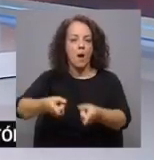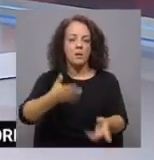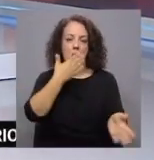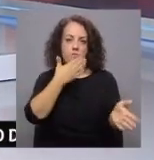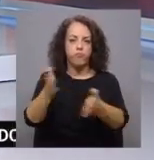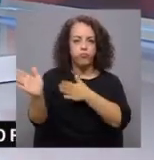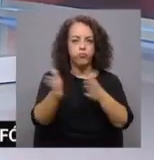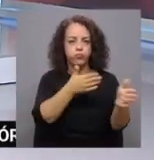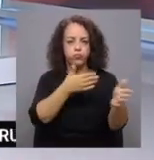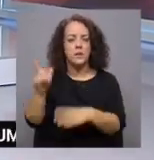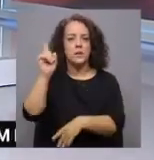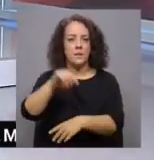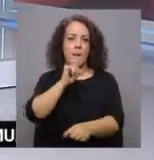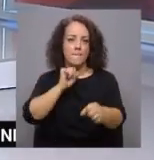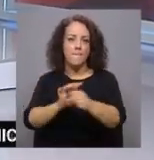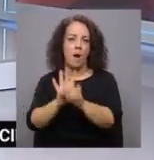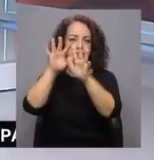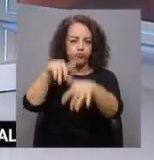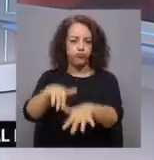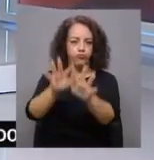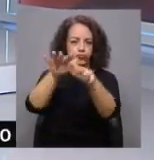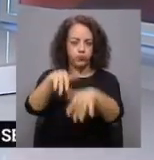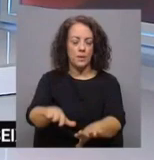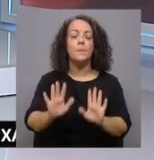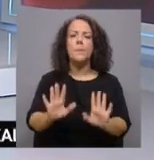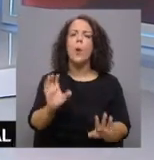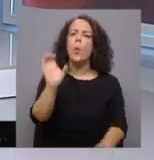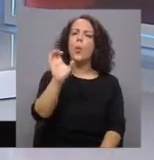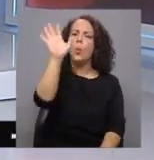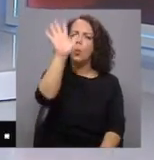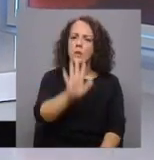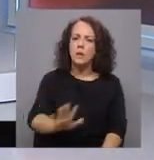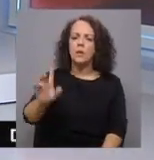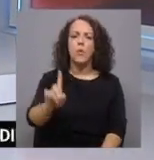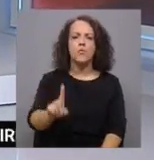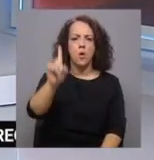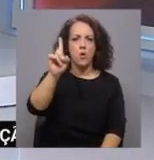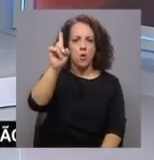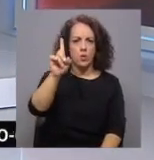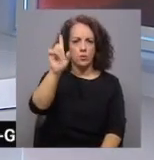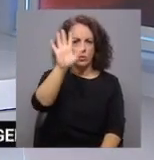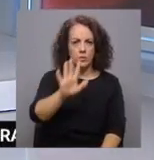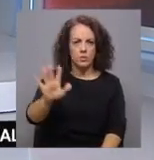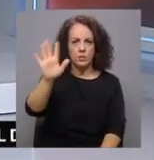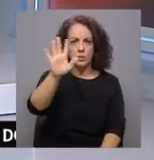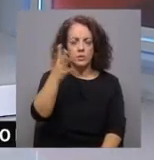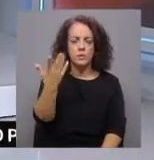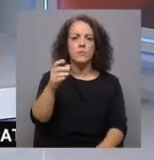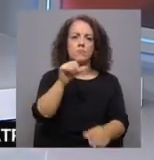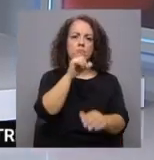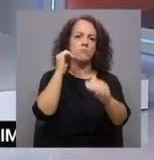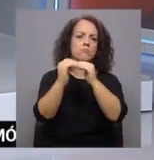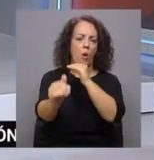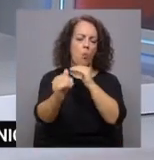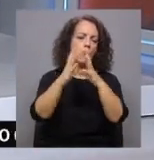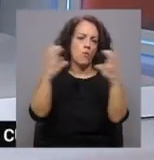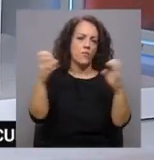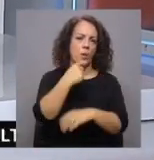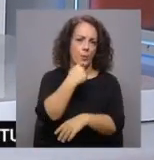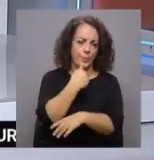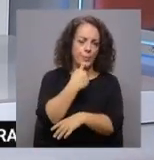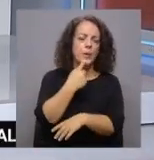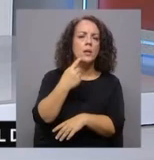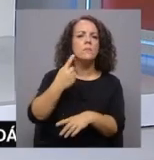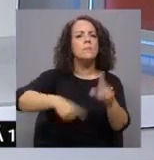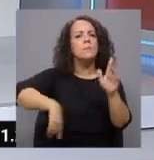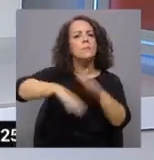vento e também da agitação marítima. Mas para o continente e para a região norte temos então um dia com períodos de céu muito nobulado, máxima